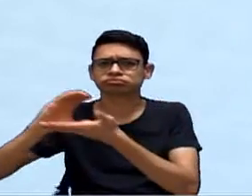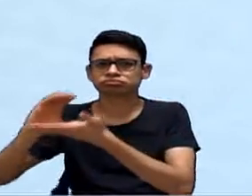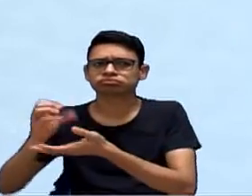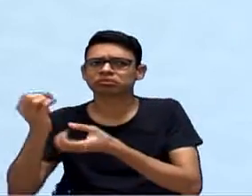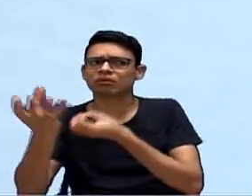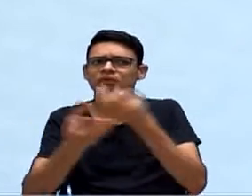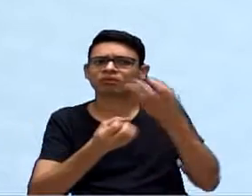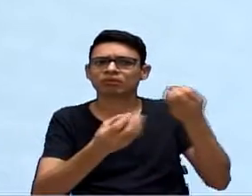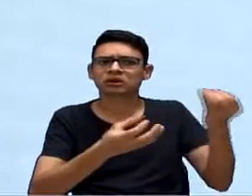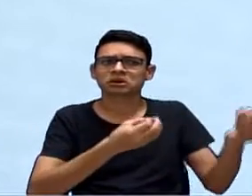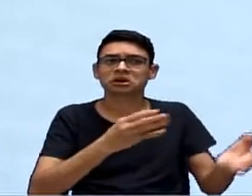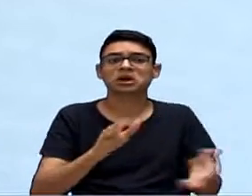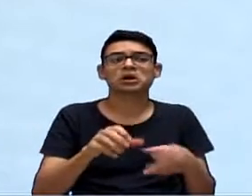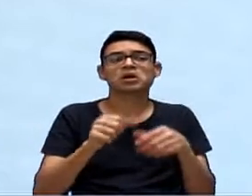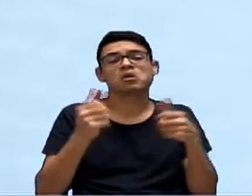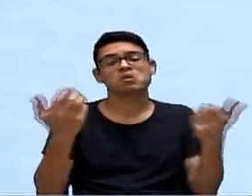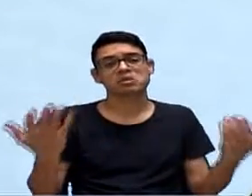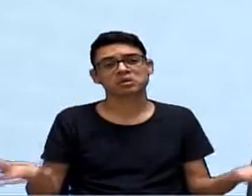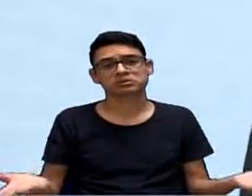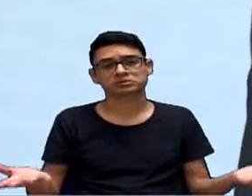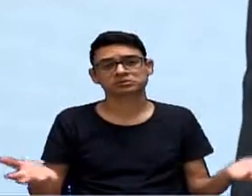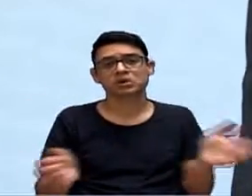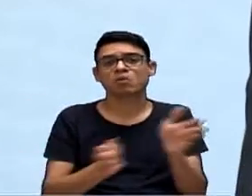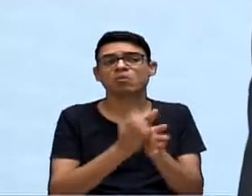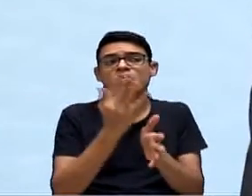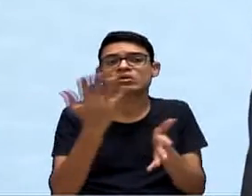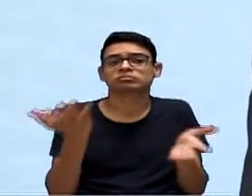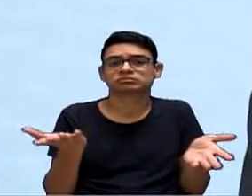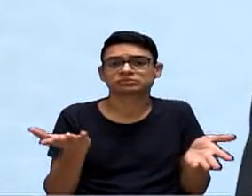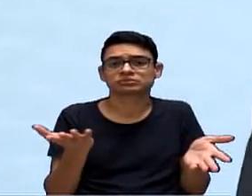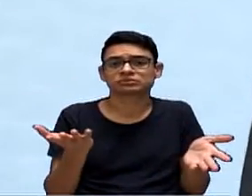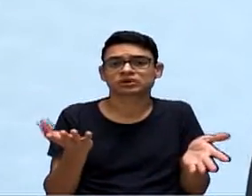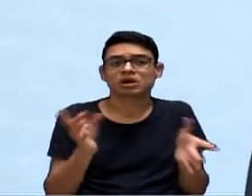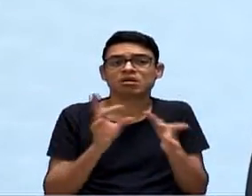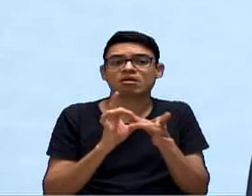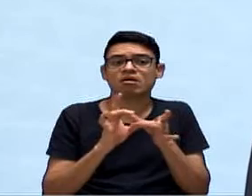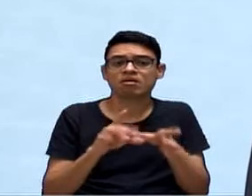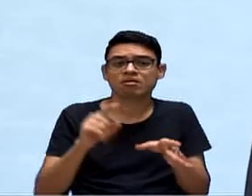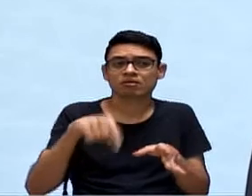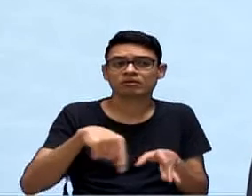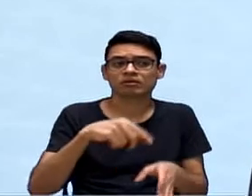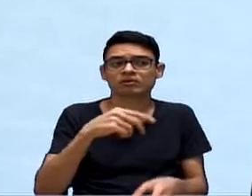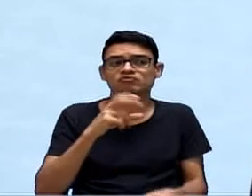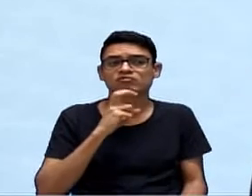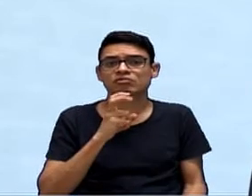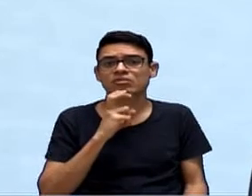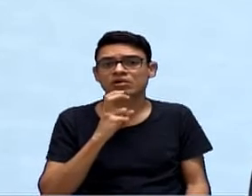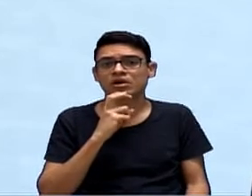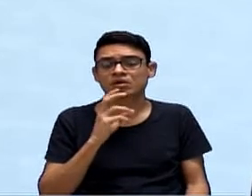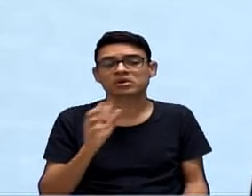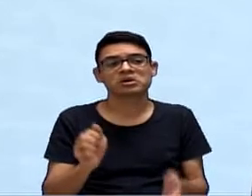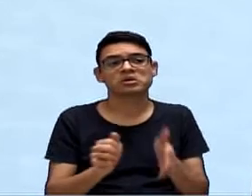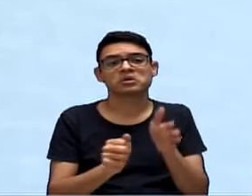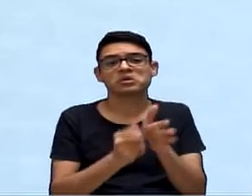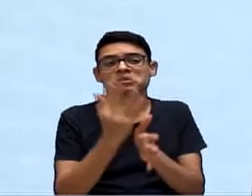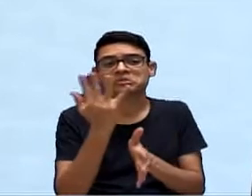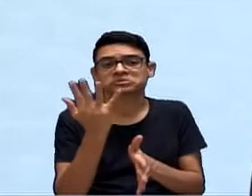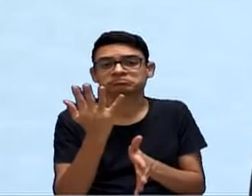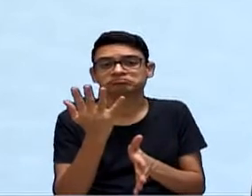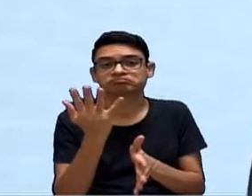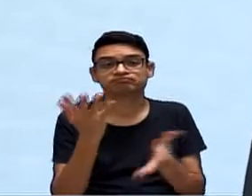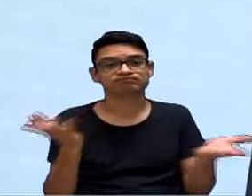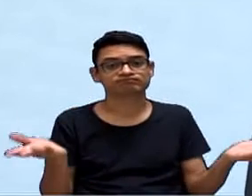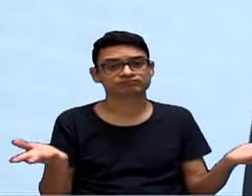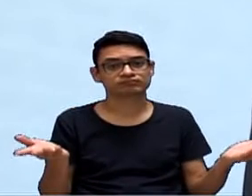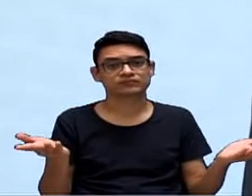quantas doses estão disponíveis na cidade, a forma, e como eu falei, é uma maneira de fiscalizarmos